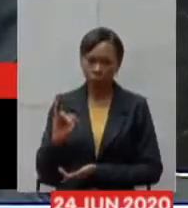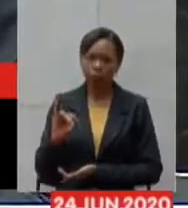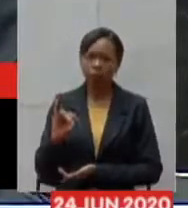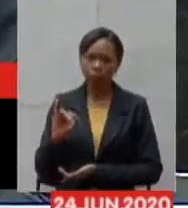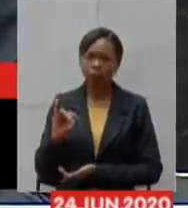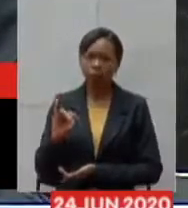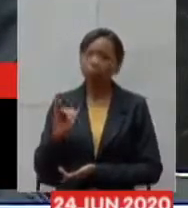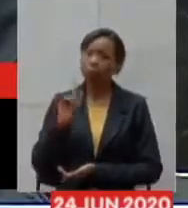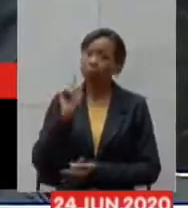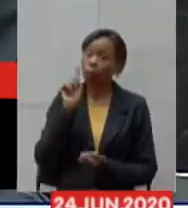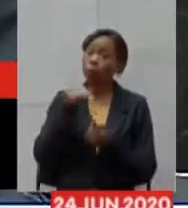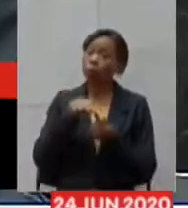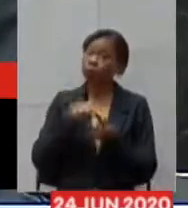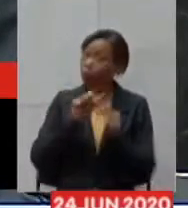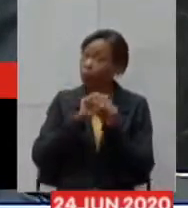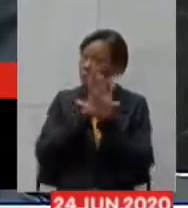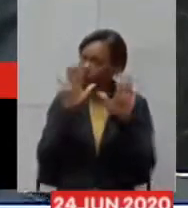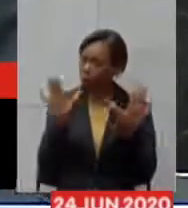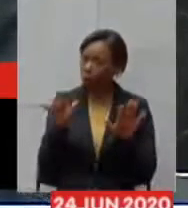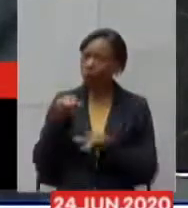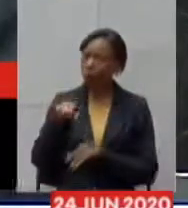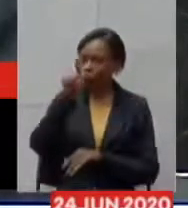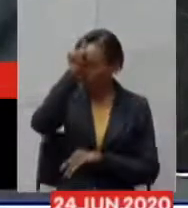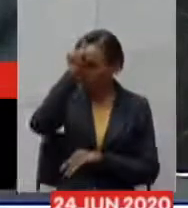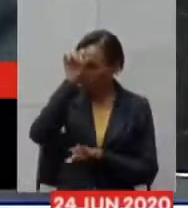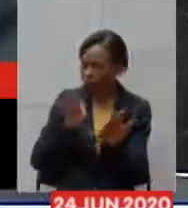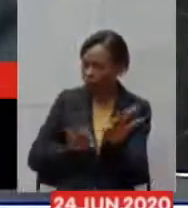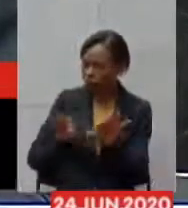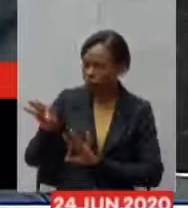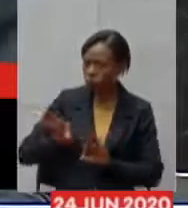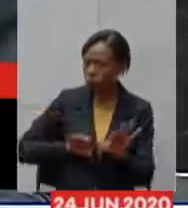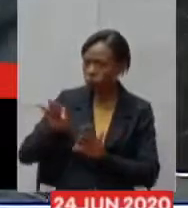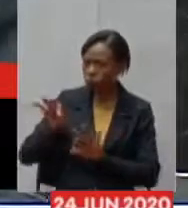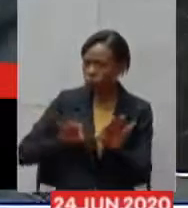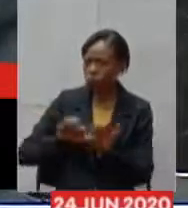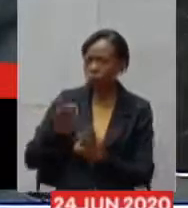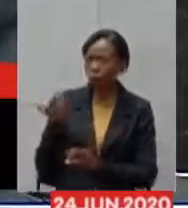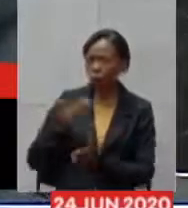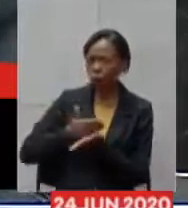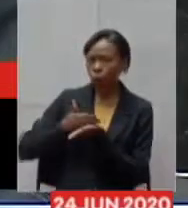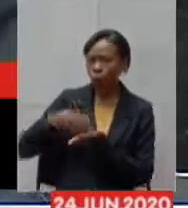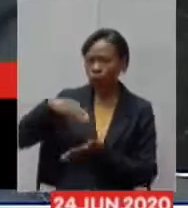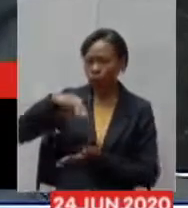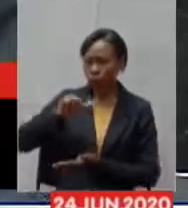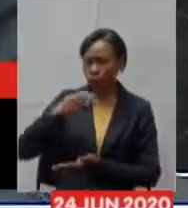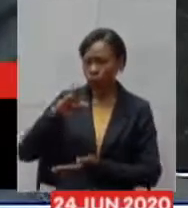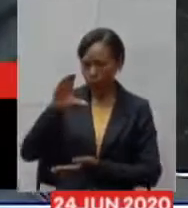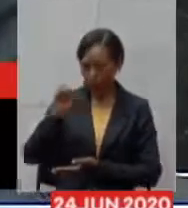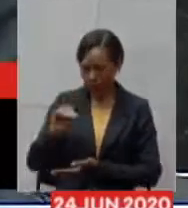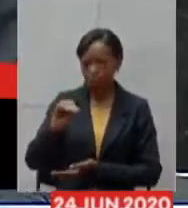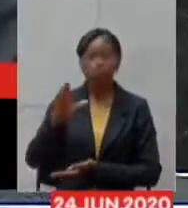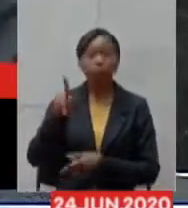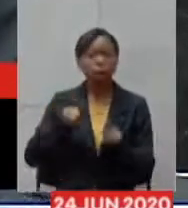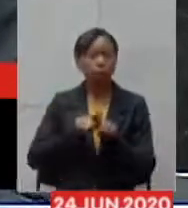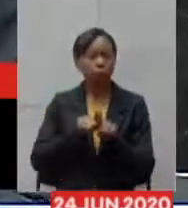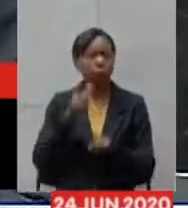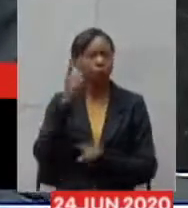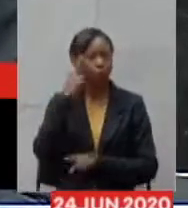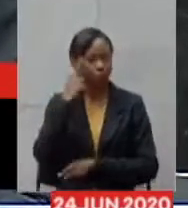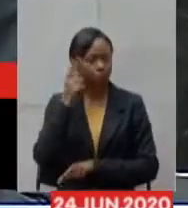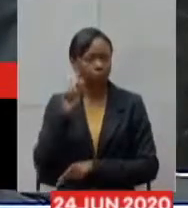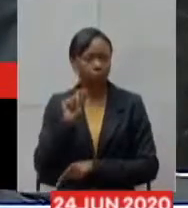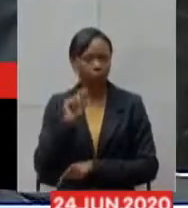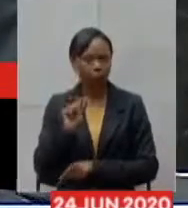era claro era que os hospitais se preparassem isso foi no início de março além disso sabendo que poderia haver